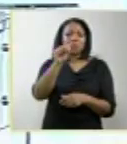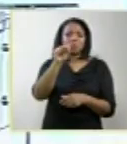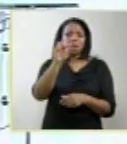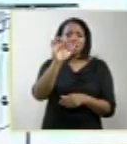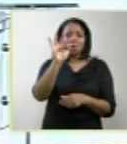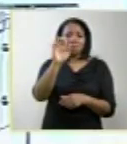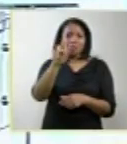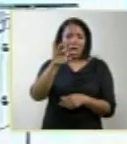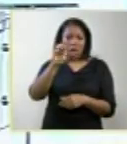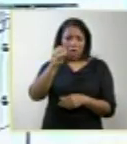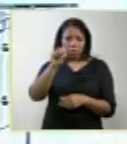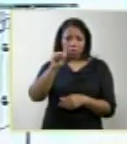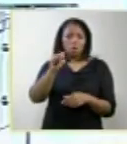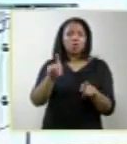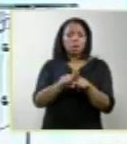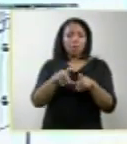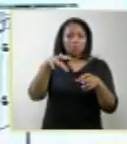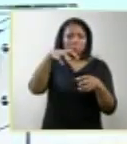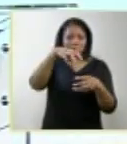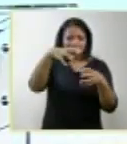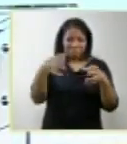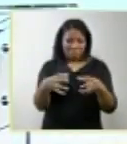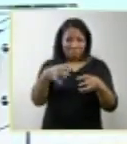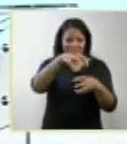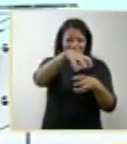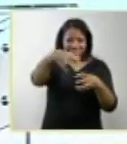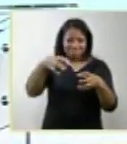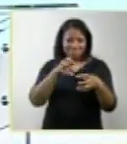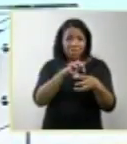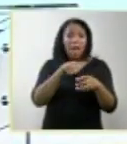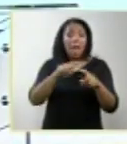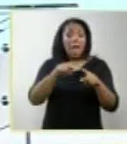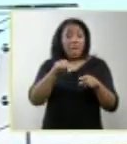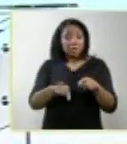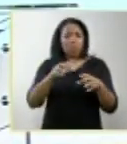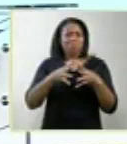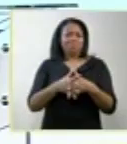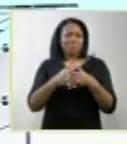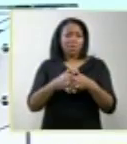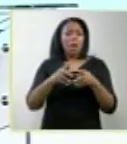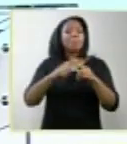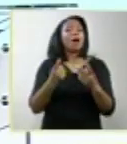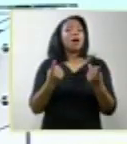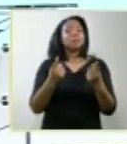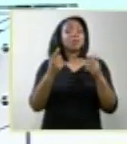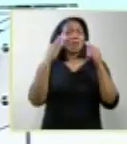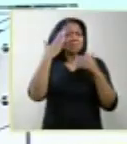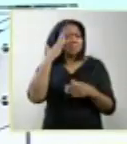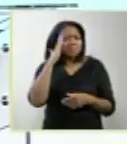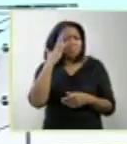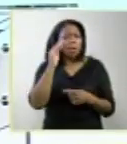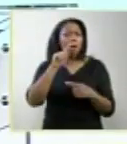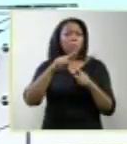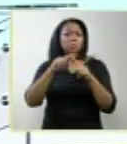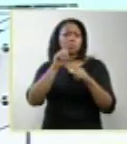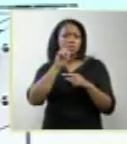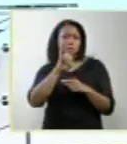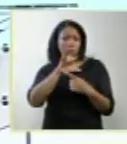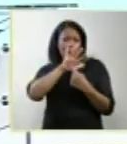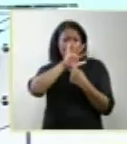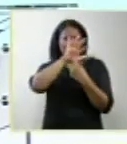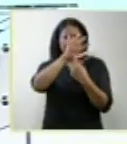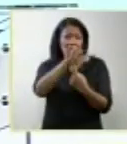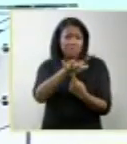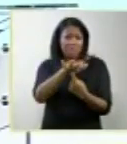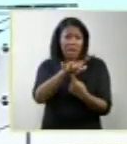diagnóstico de anencefalia. Essa confusão, ela é entendida. Ela é entendida, porque se você apresentar somente a imagem